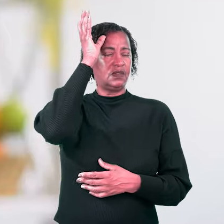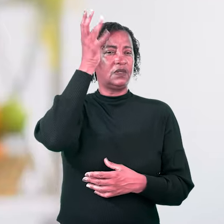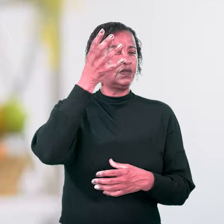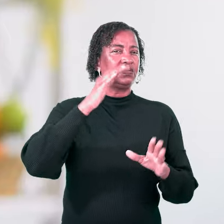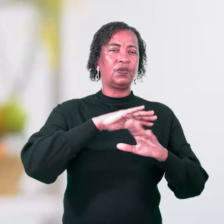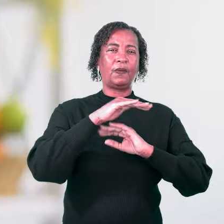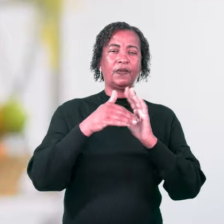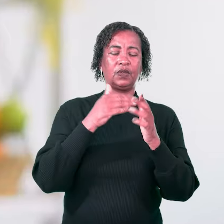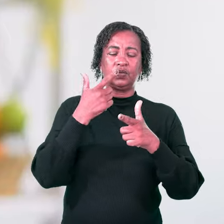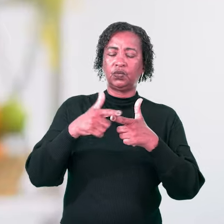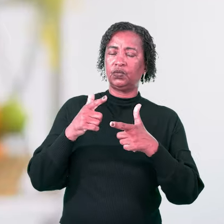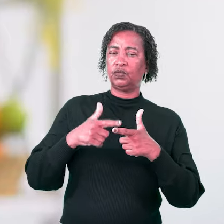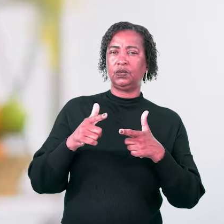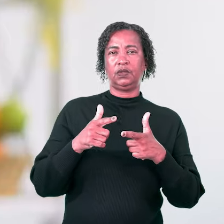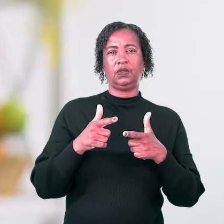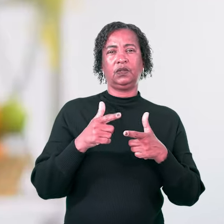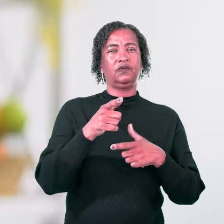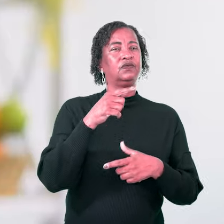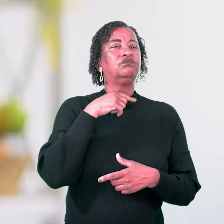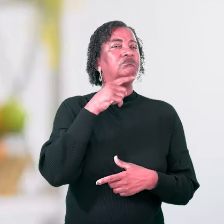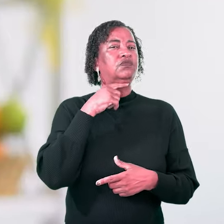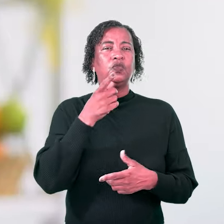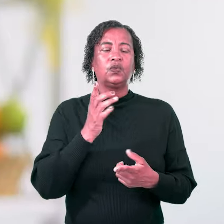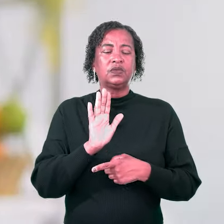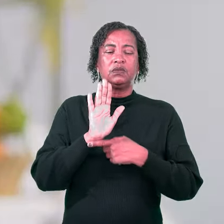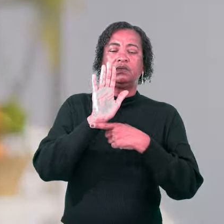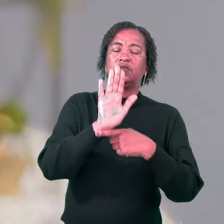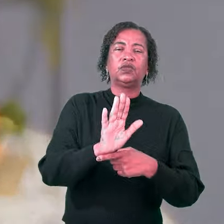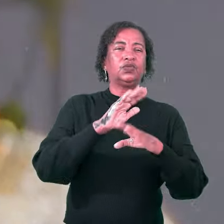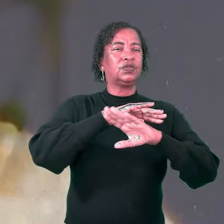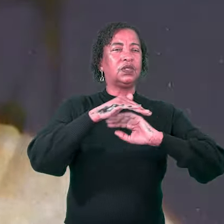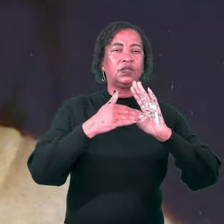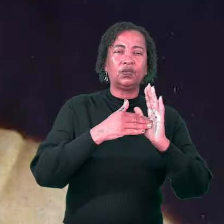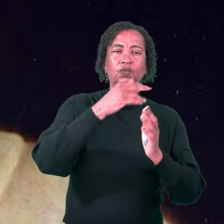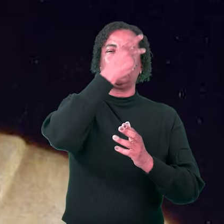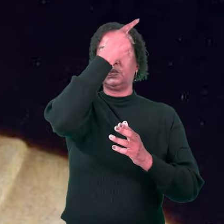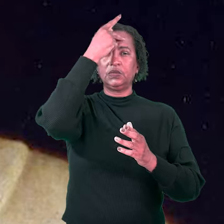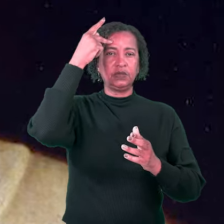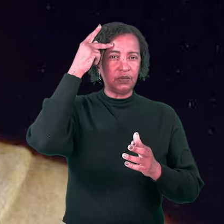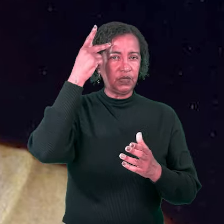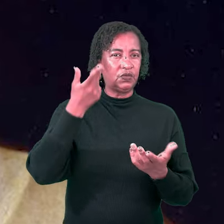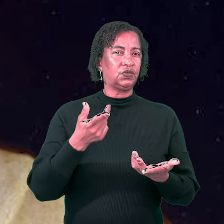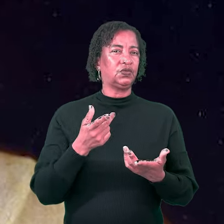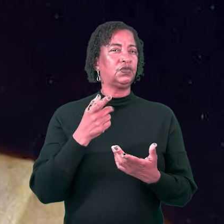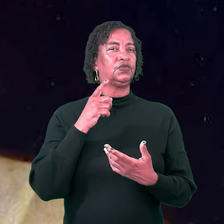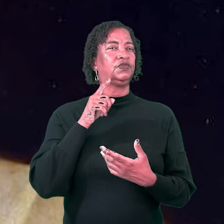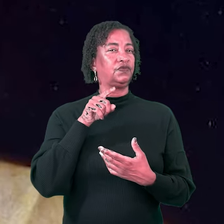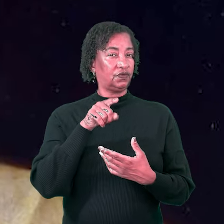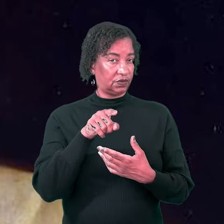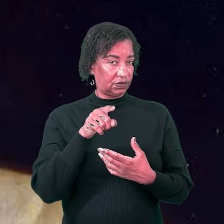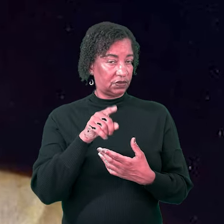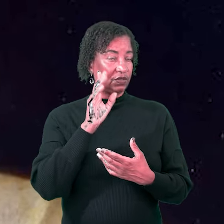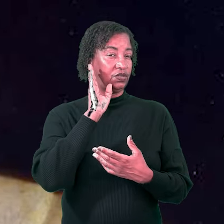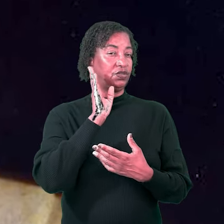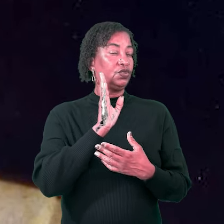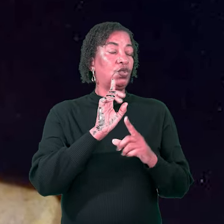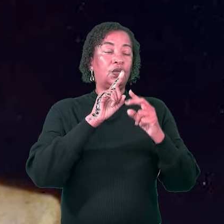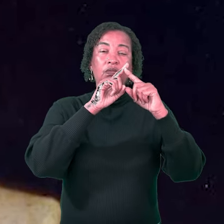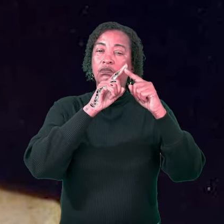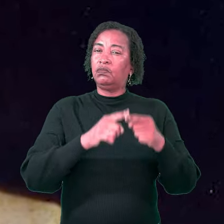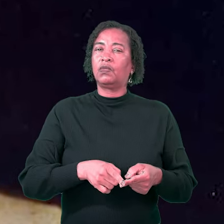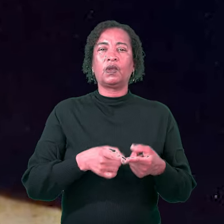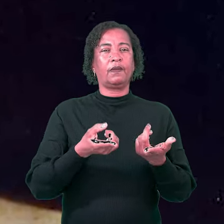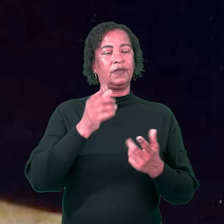solução para todos aqueles problemas. Você não consegue ajudar toda aquela gente. Você mesmo jamais